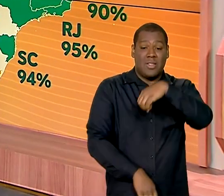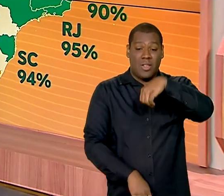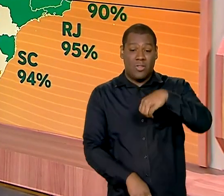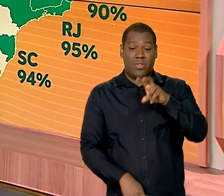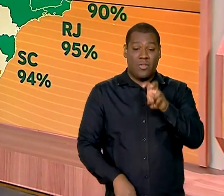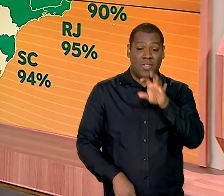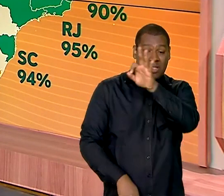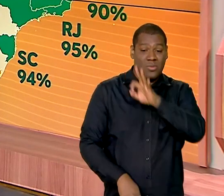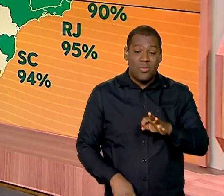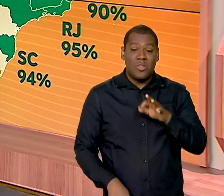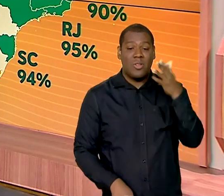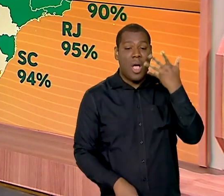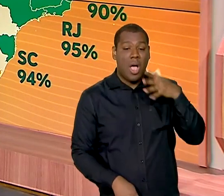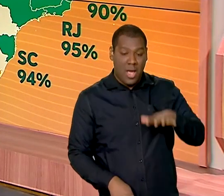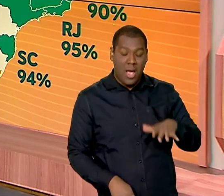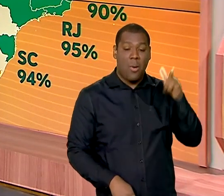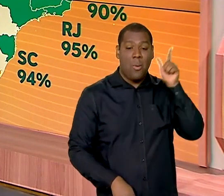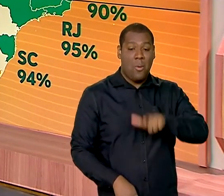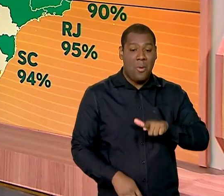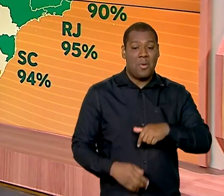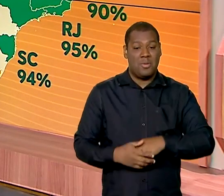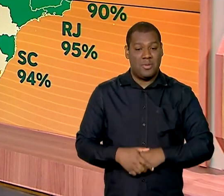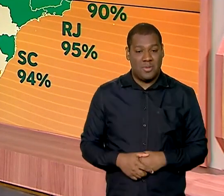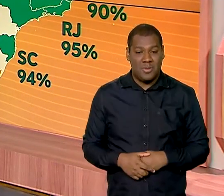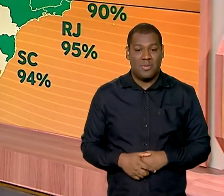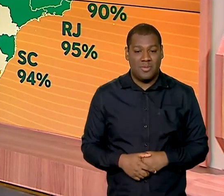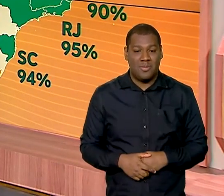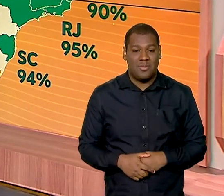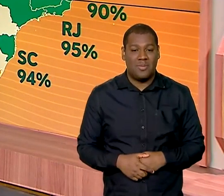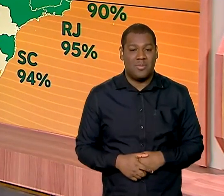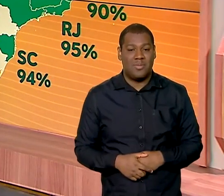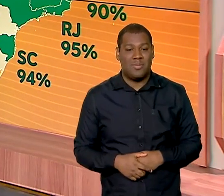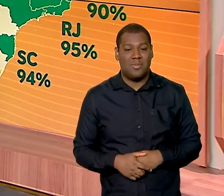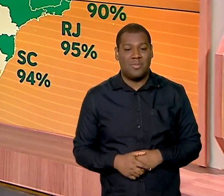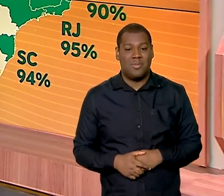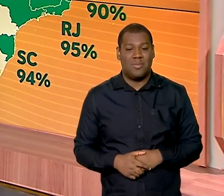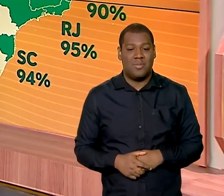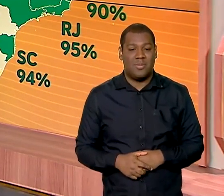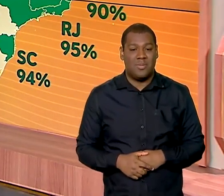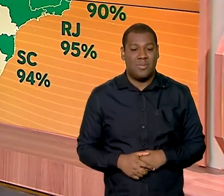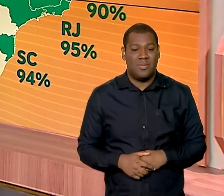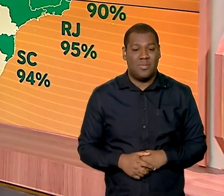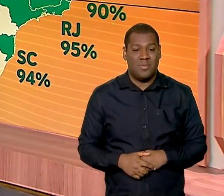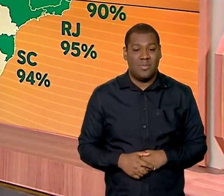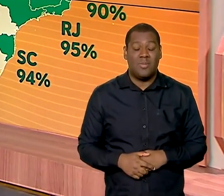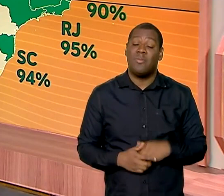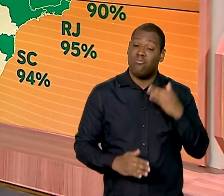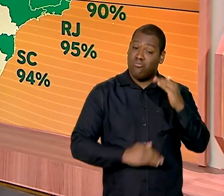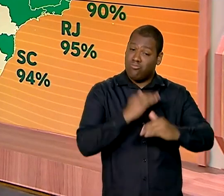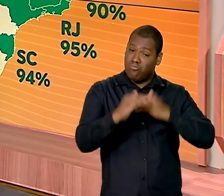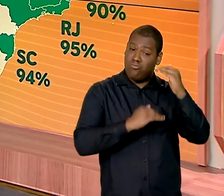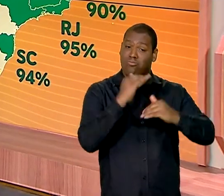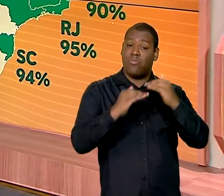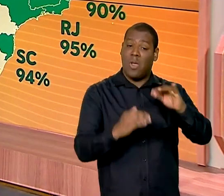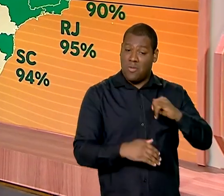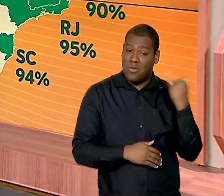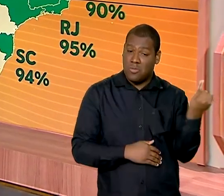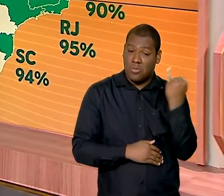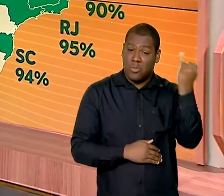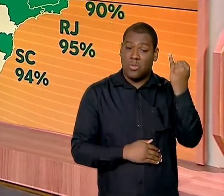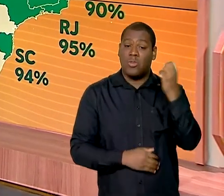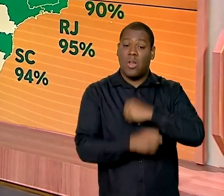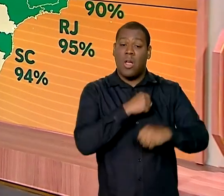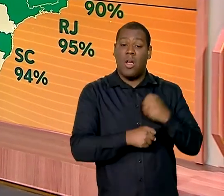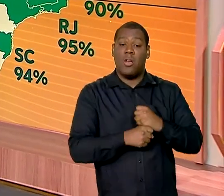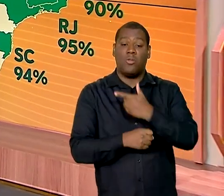meninos e meninas e outros quatro ficaram bem perto de alcançar esse objetivo. Isso é um avanço, um grande avanço porque em